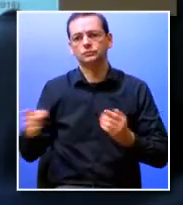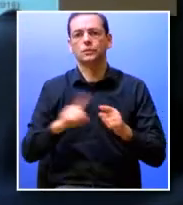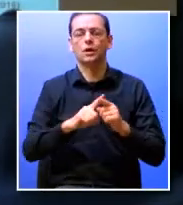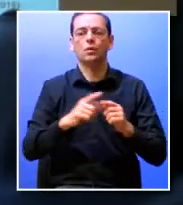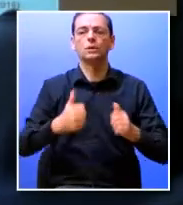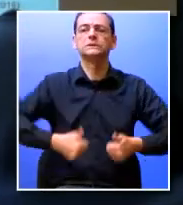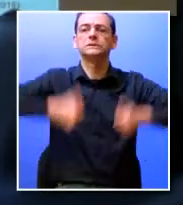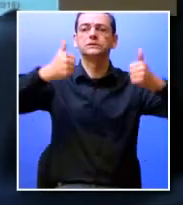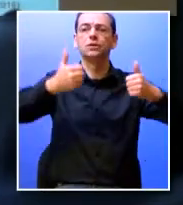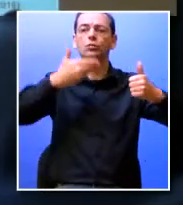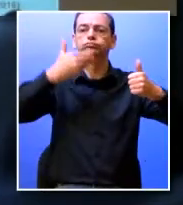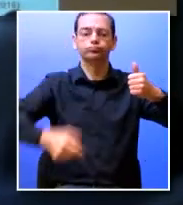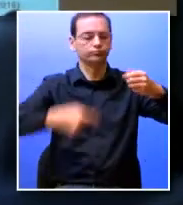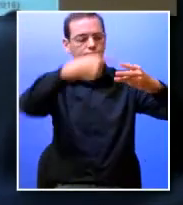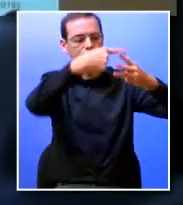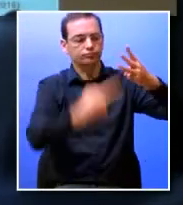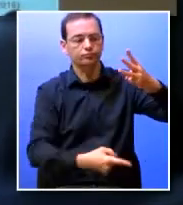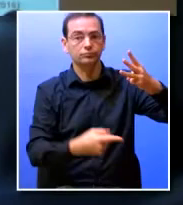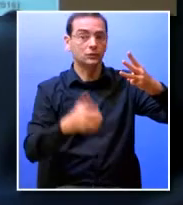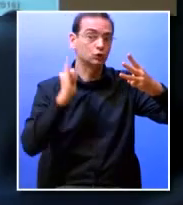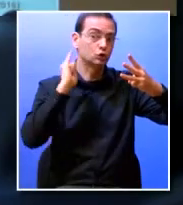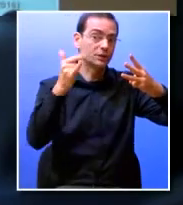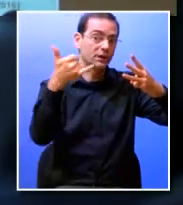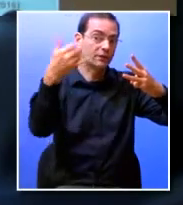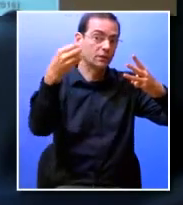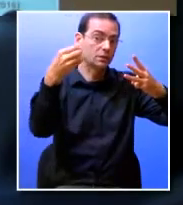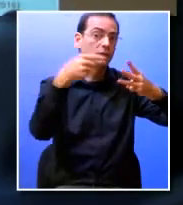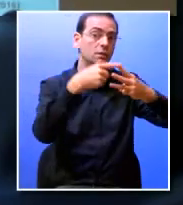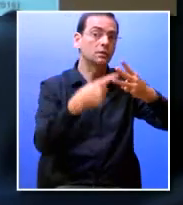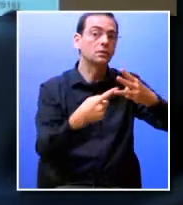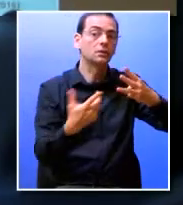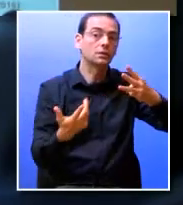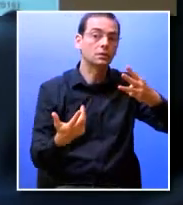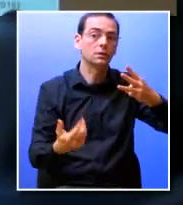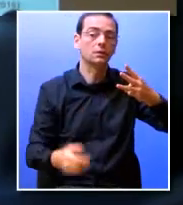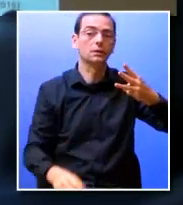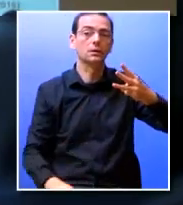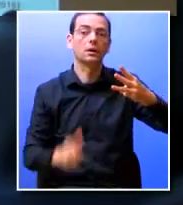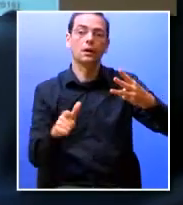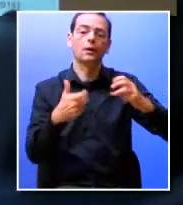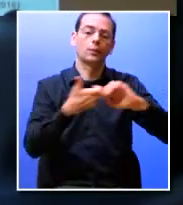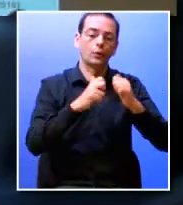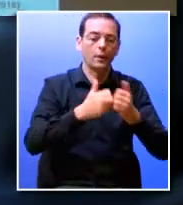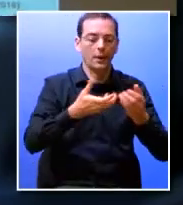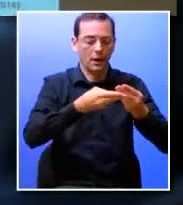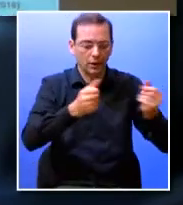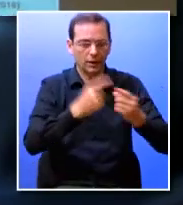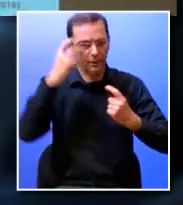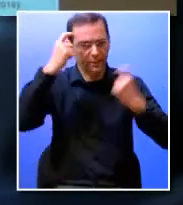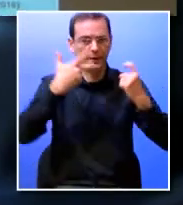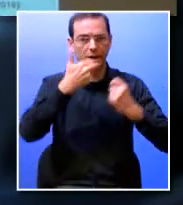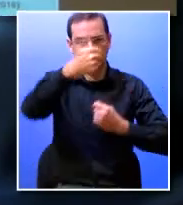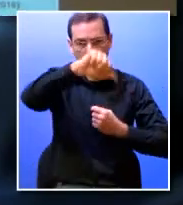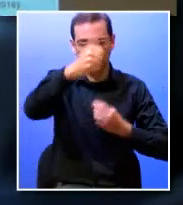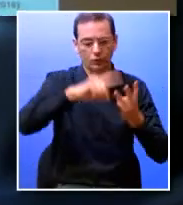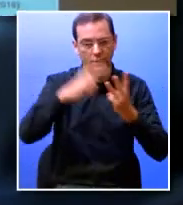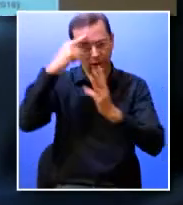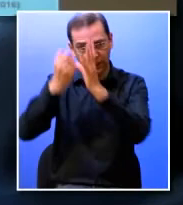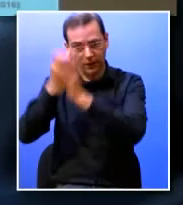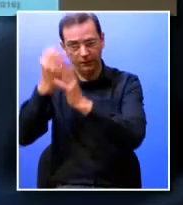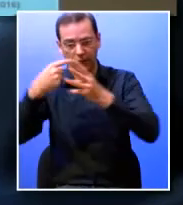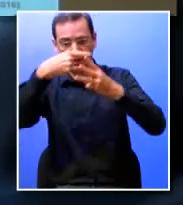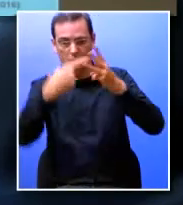competências em 2020 como resolução de problemas pensamento crítico e criatividade